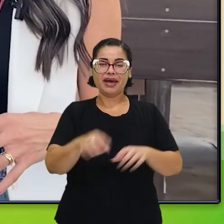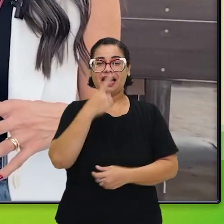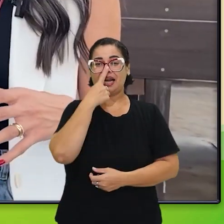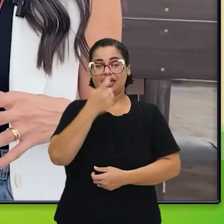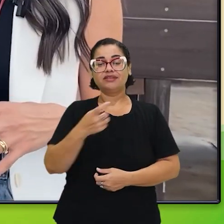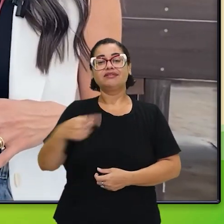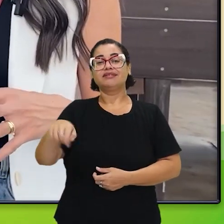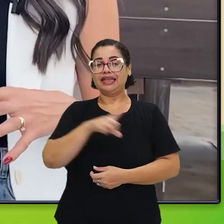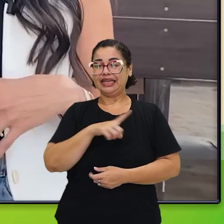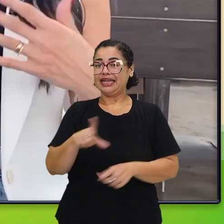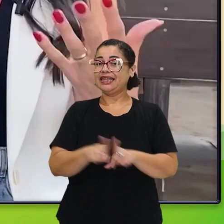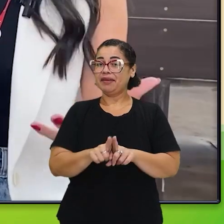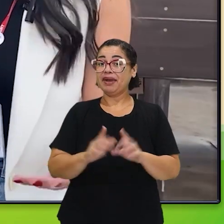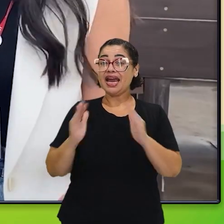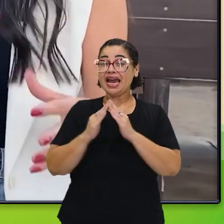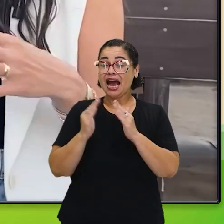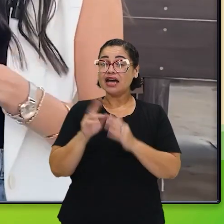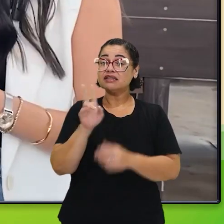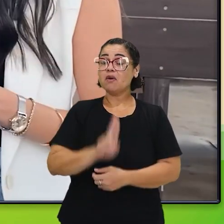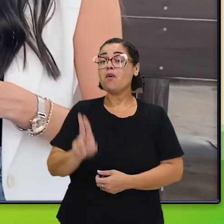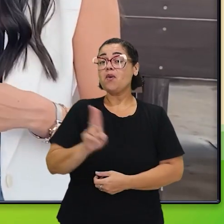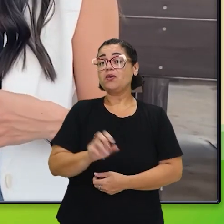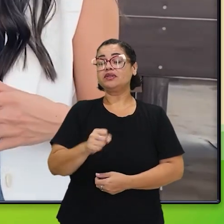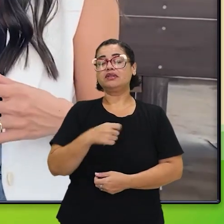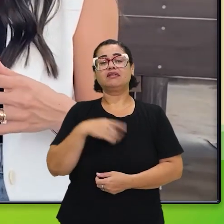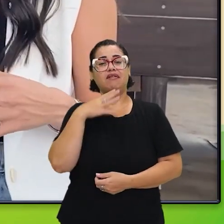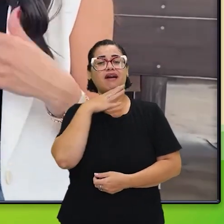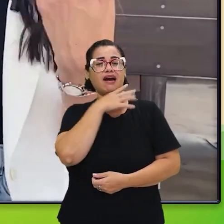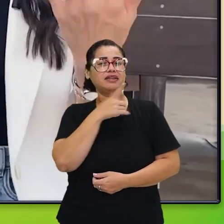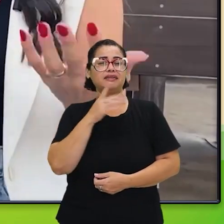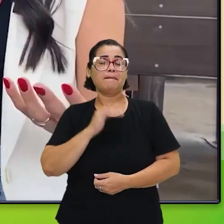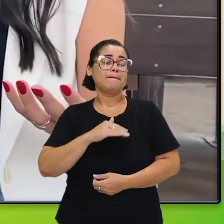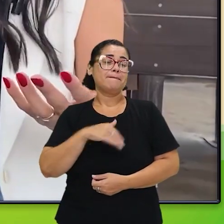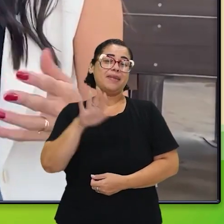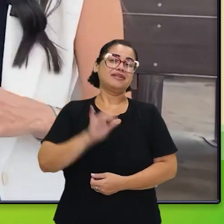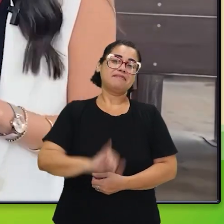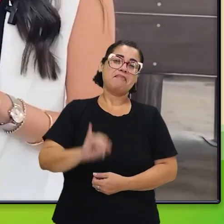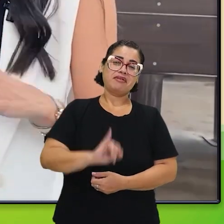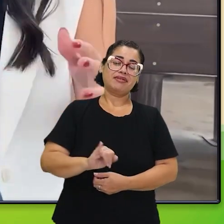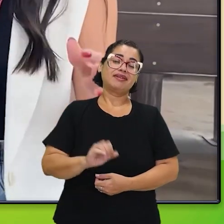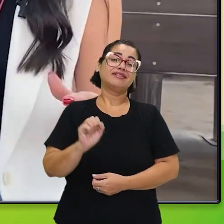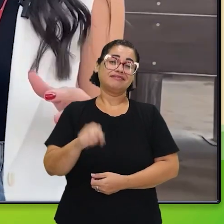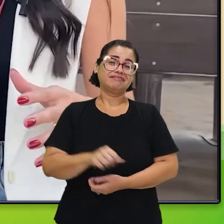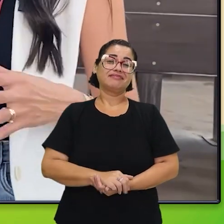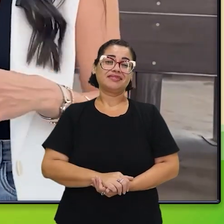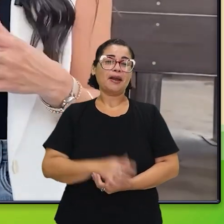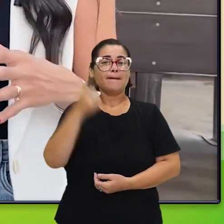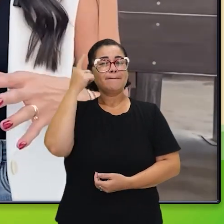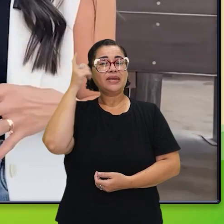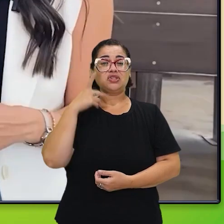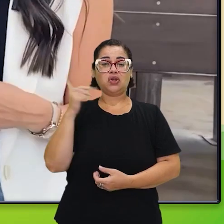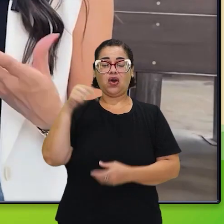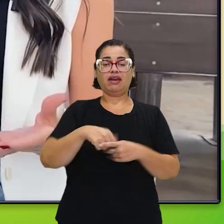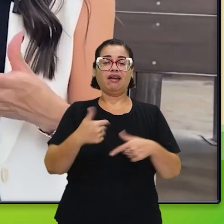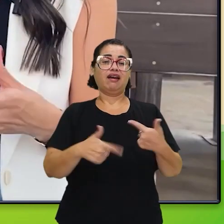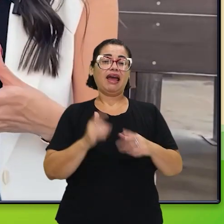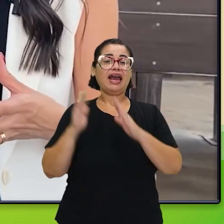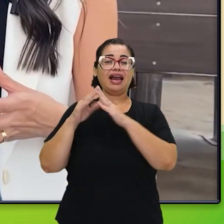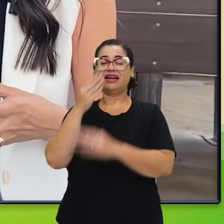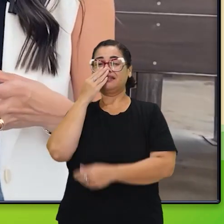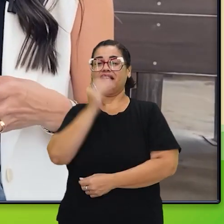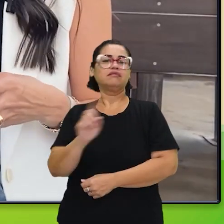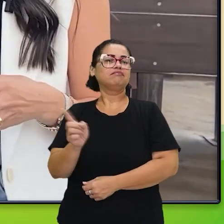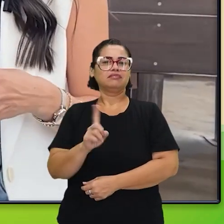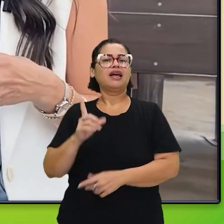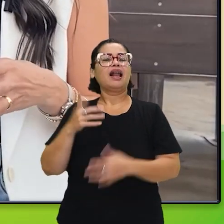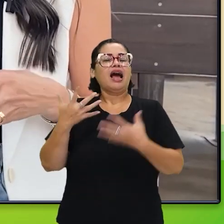além do aspecto comportamental de separação, a gente vê que eles levam isso pra trás. Eu acho que isso é o mais impactante.